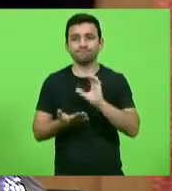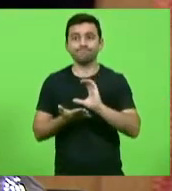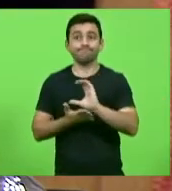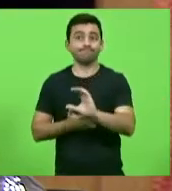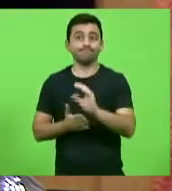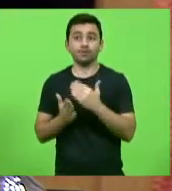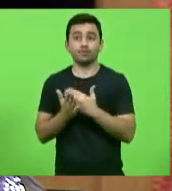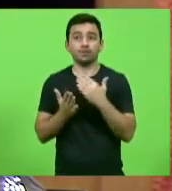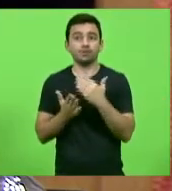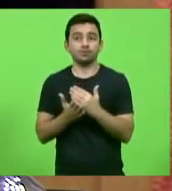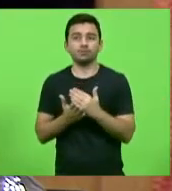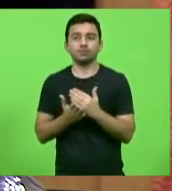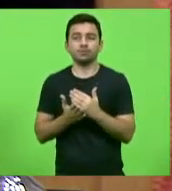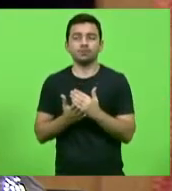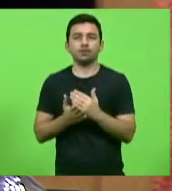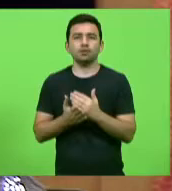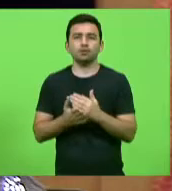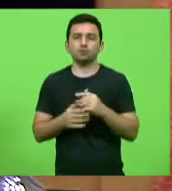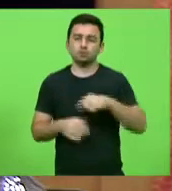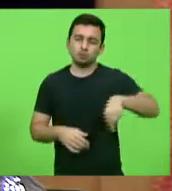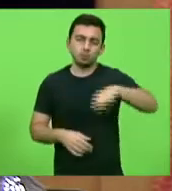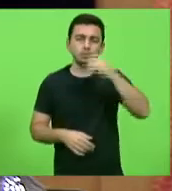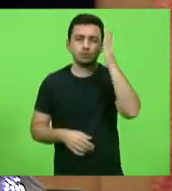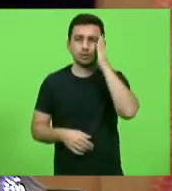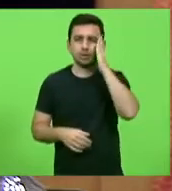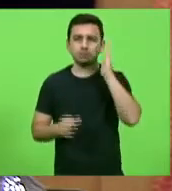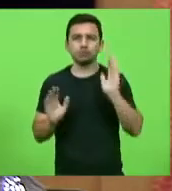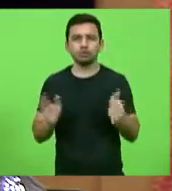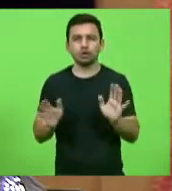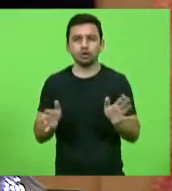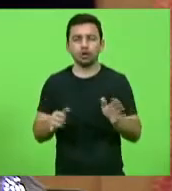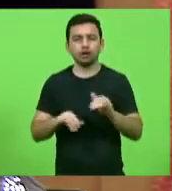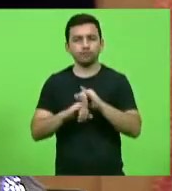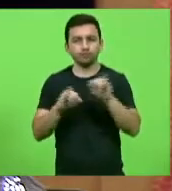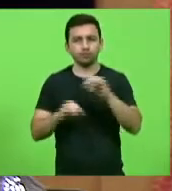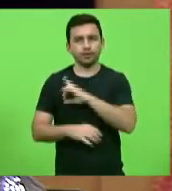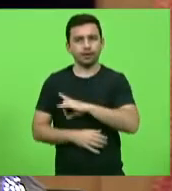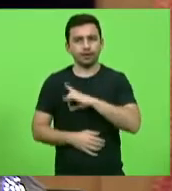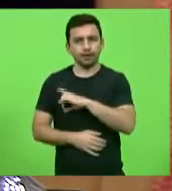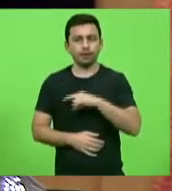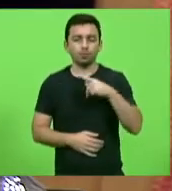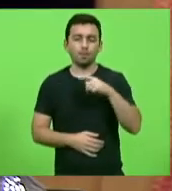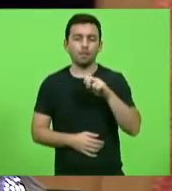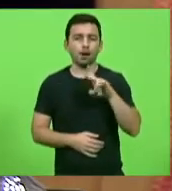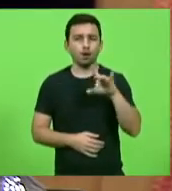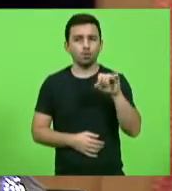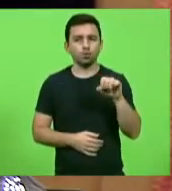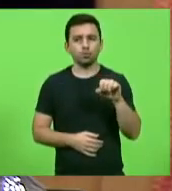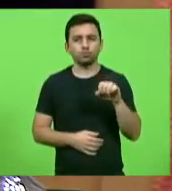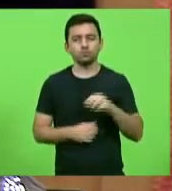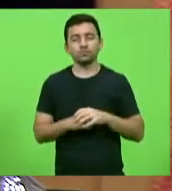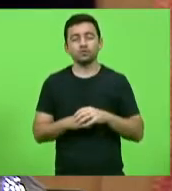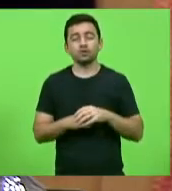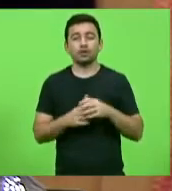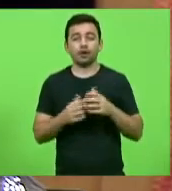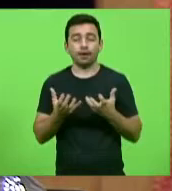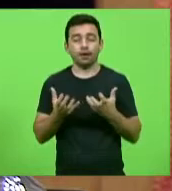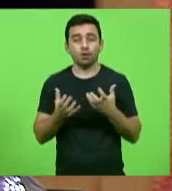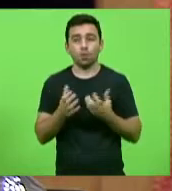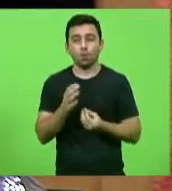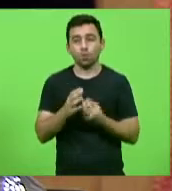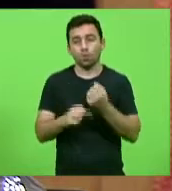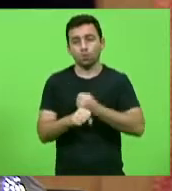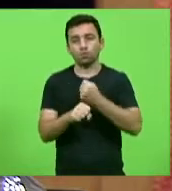segurança, segundo se sabe já e foi afirmado pelo delegado Paulo Coelho, para construir um novo